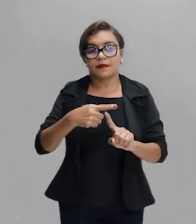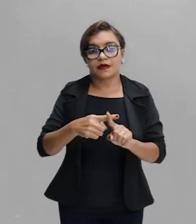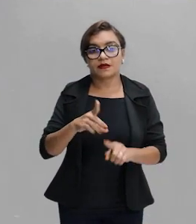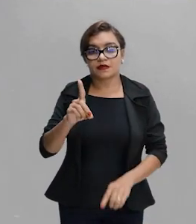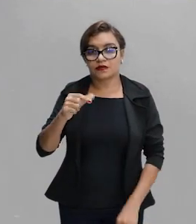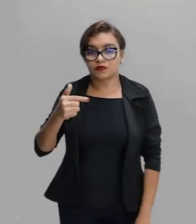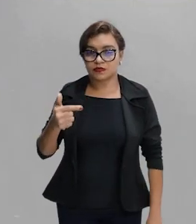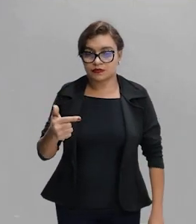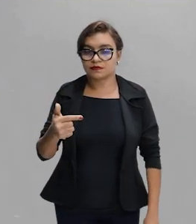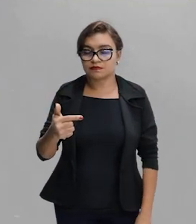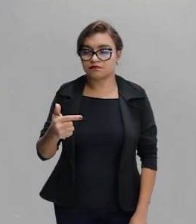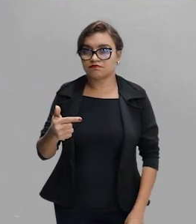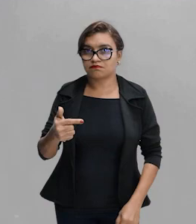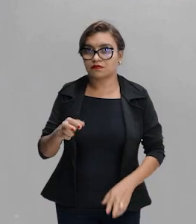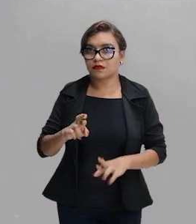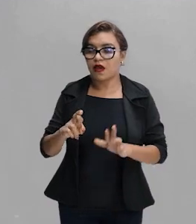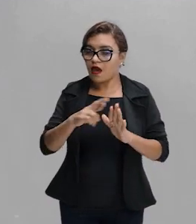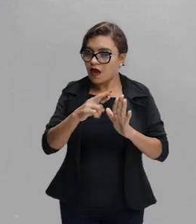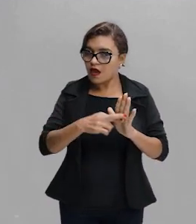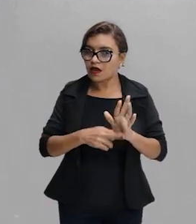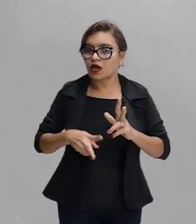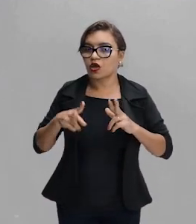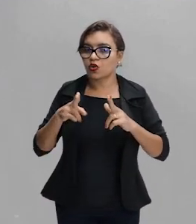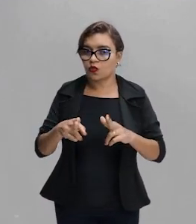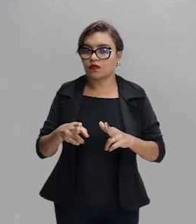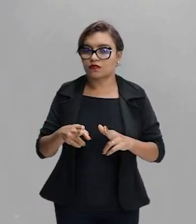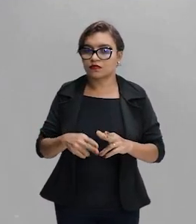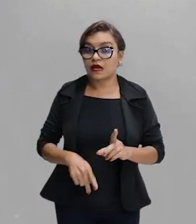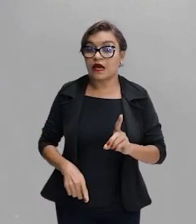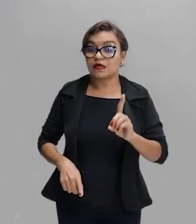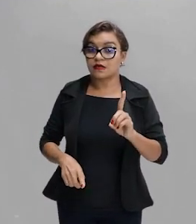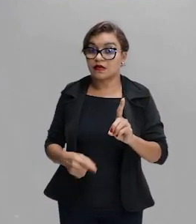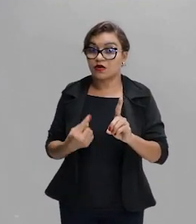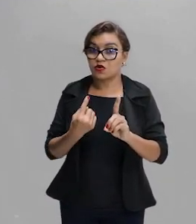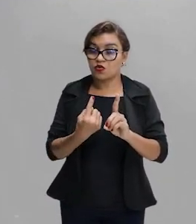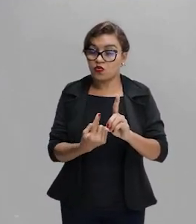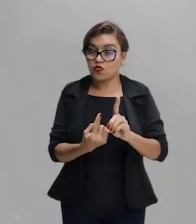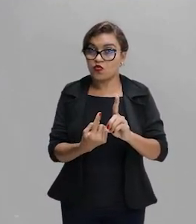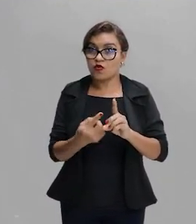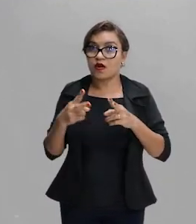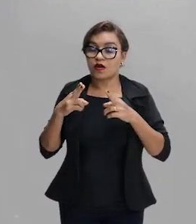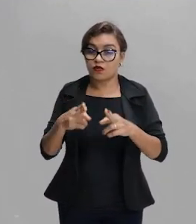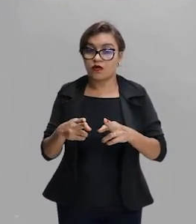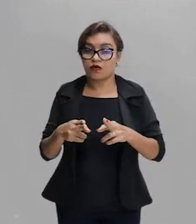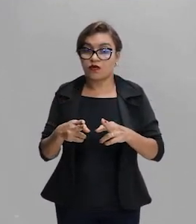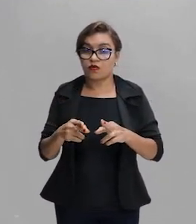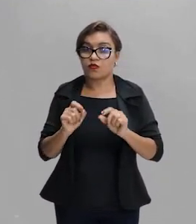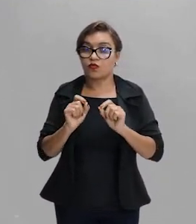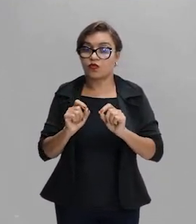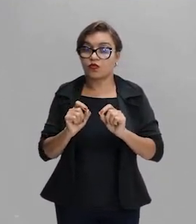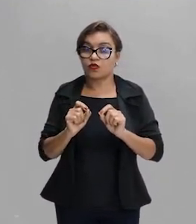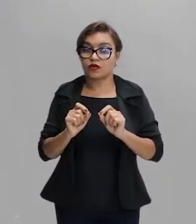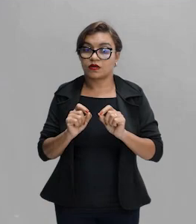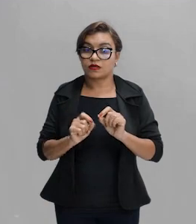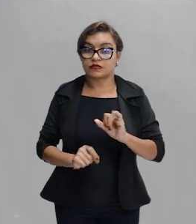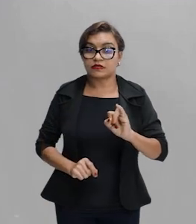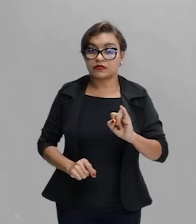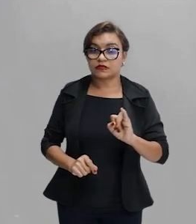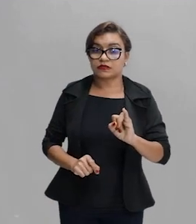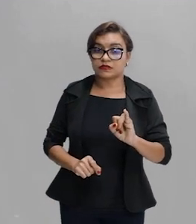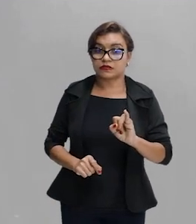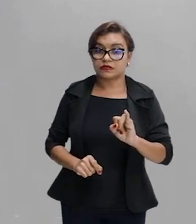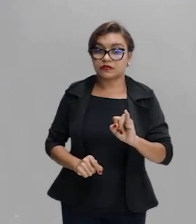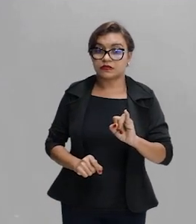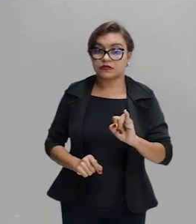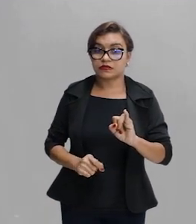regrinha. Então, vamos ter que d1 vai ser o desvio 1 que vai ser o ângulo de incidência 1 menos o